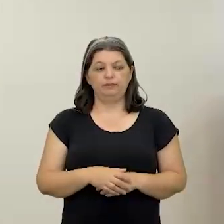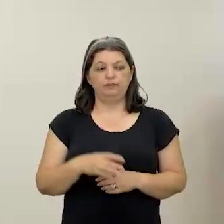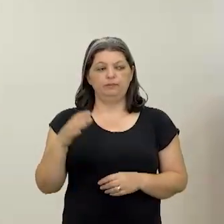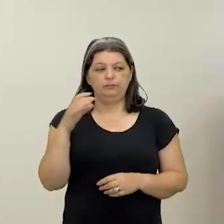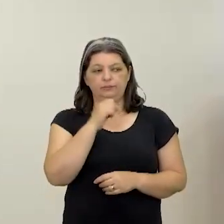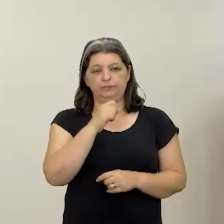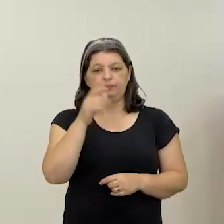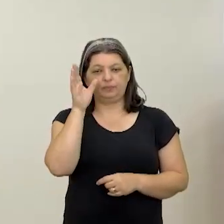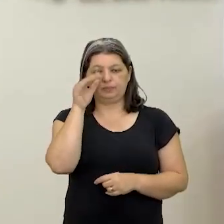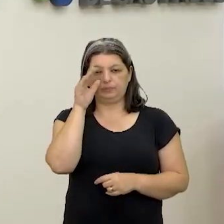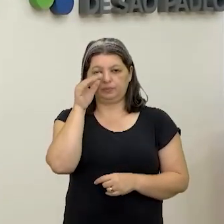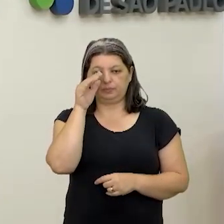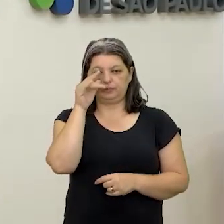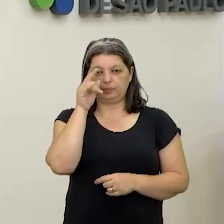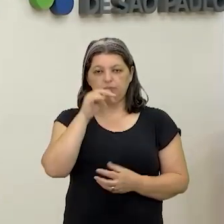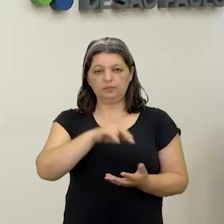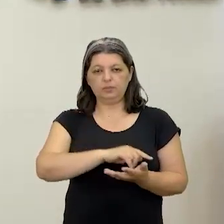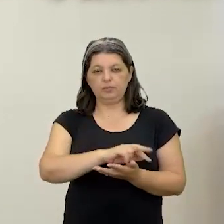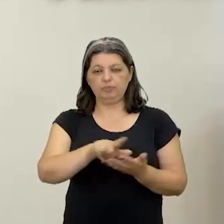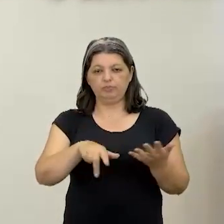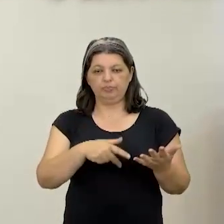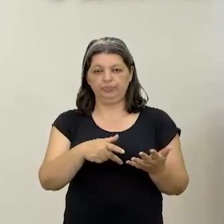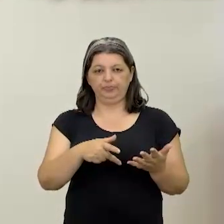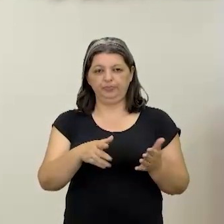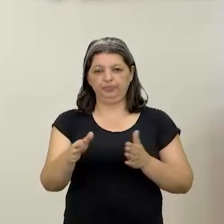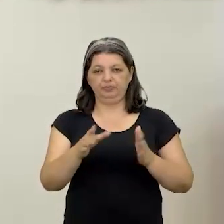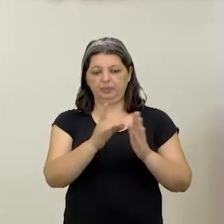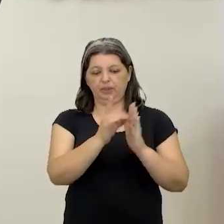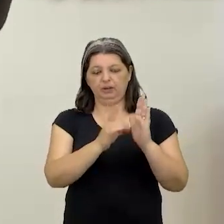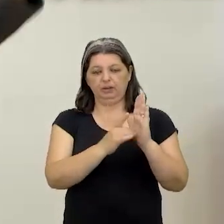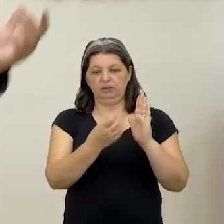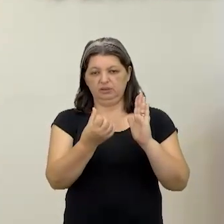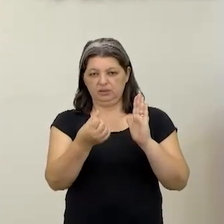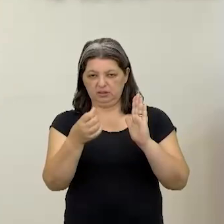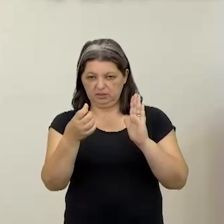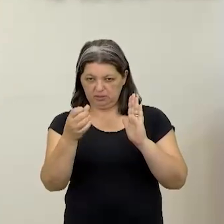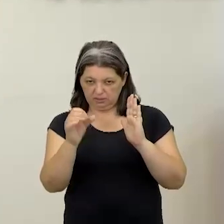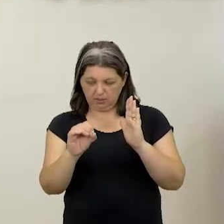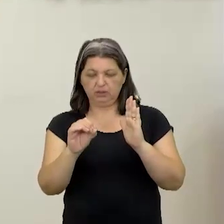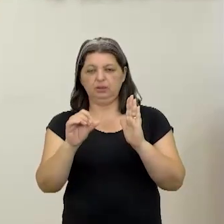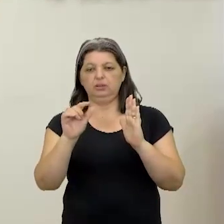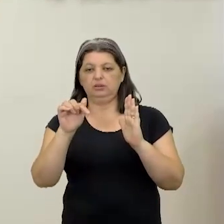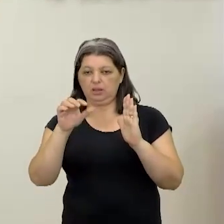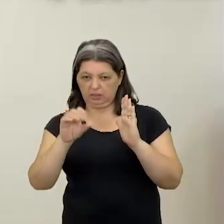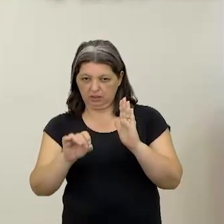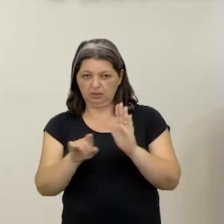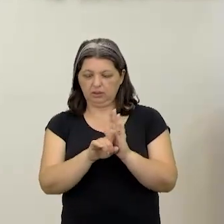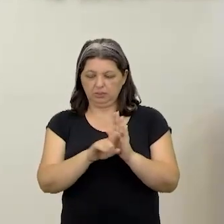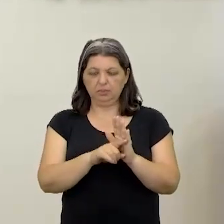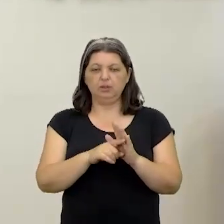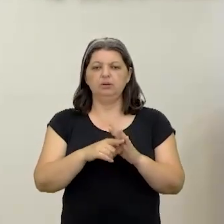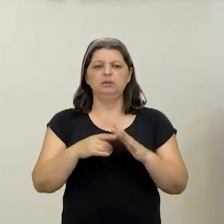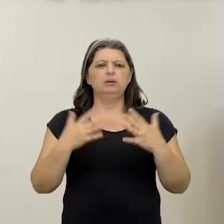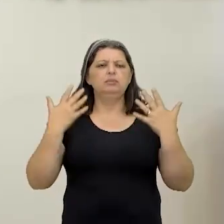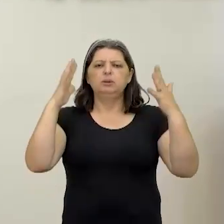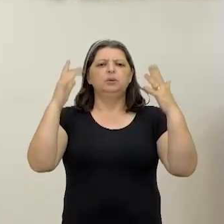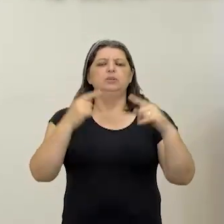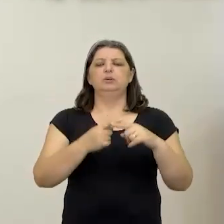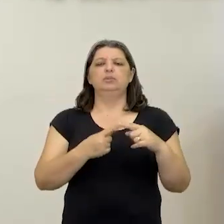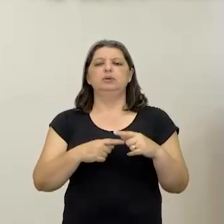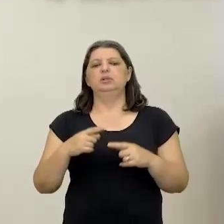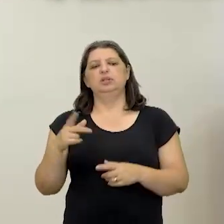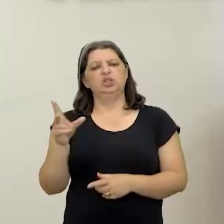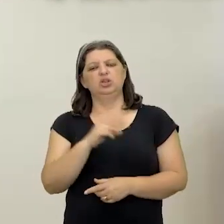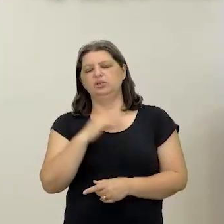É muito curioso, porque muita gente na década de 60 e 70 comemorou a Revolução Cultural como sendo assim, nossa, que